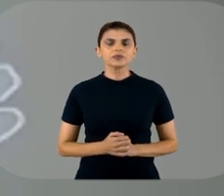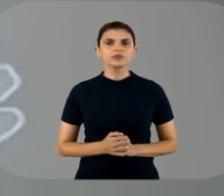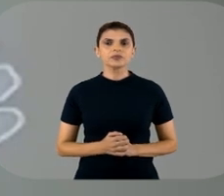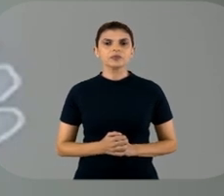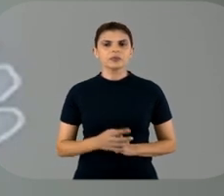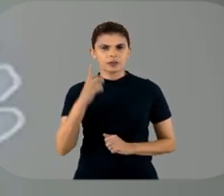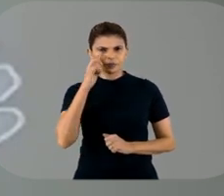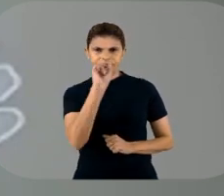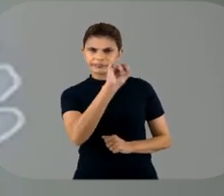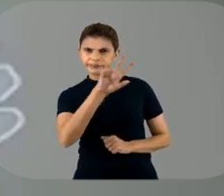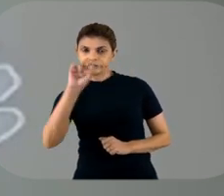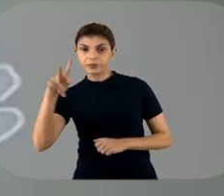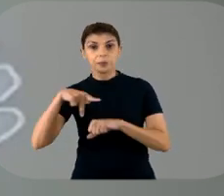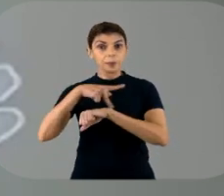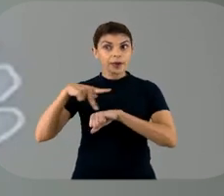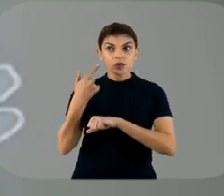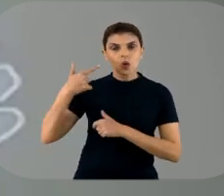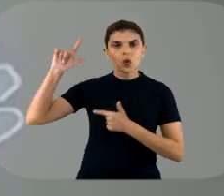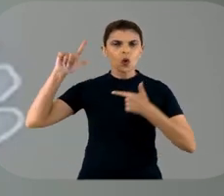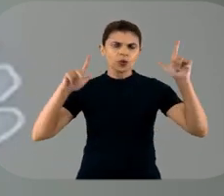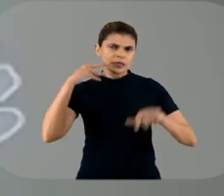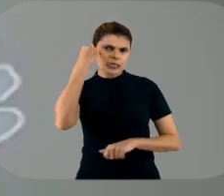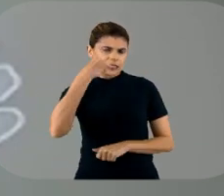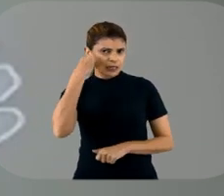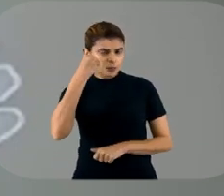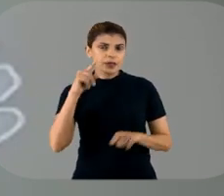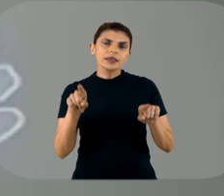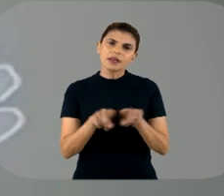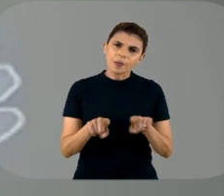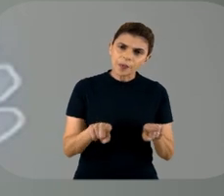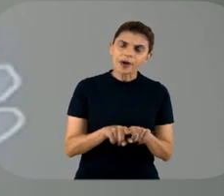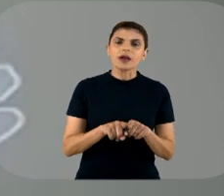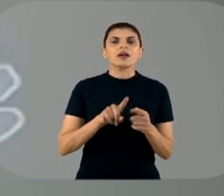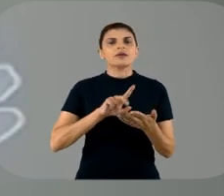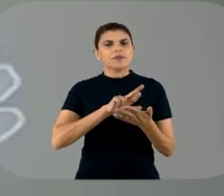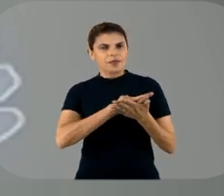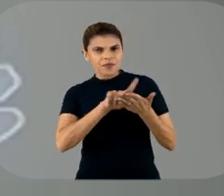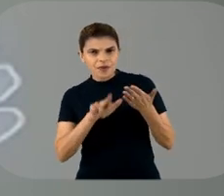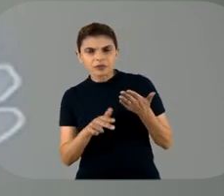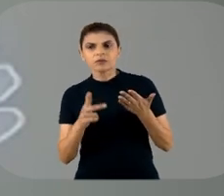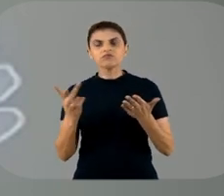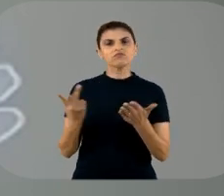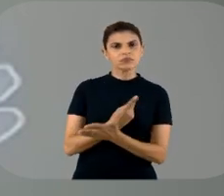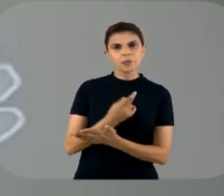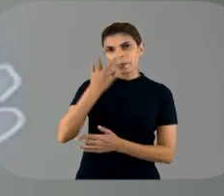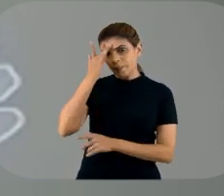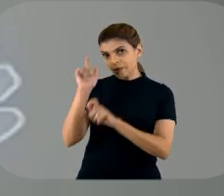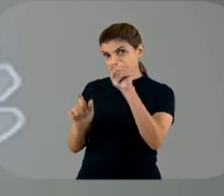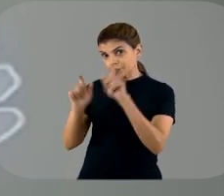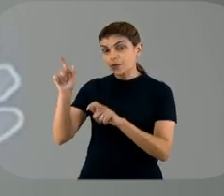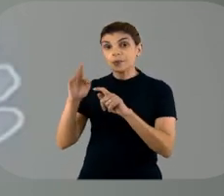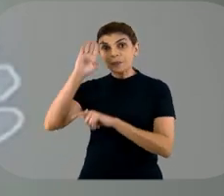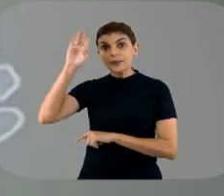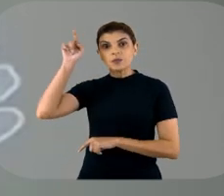da experiência em todos os países, até a literatura, FOG, o Royal College e mesmo artigos publicados na